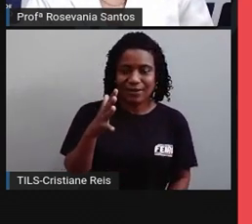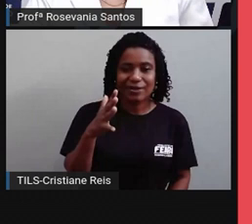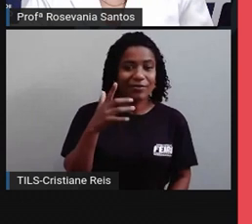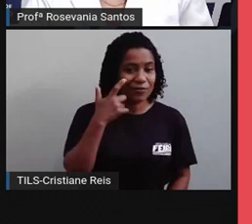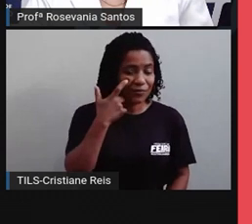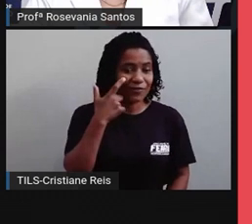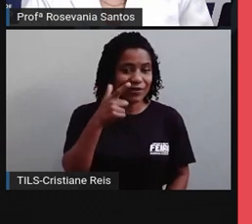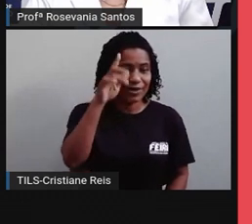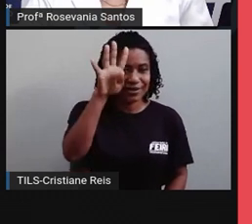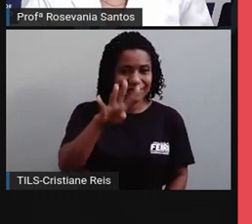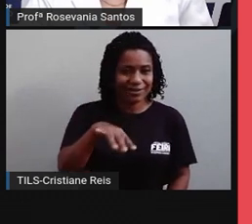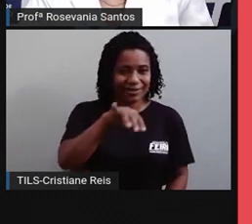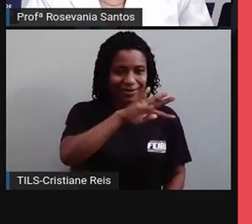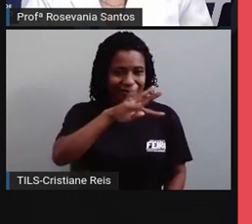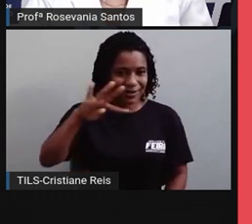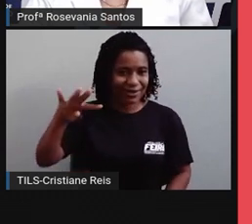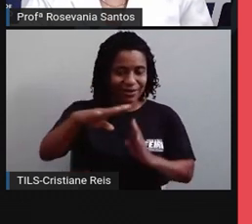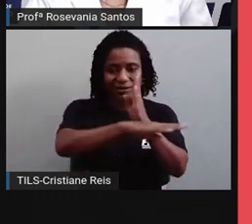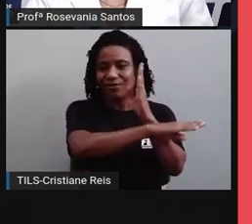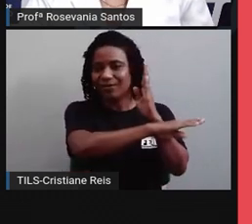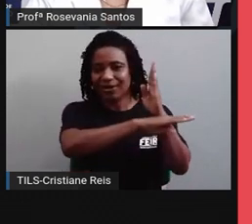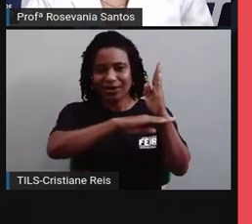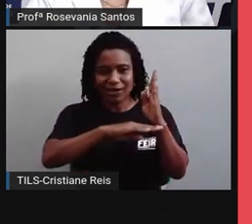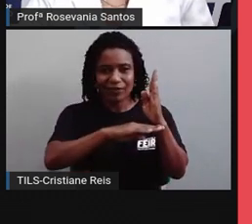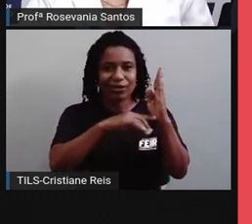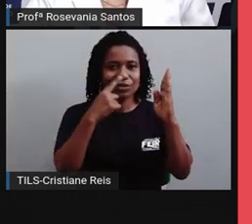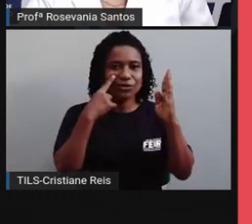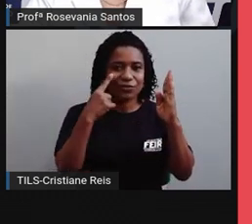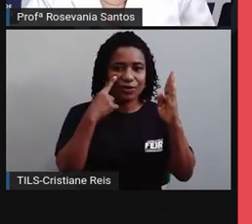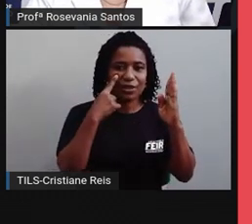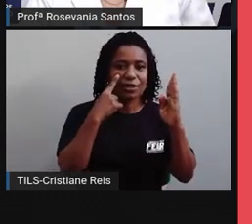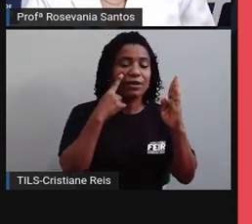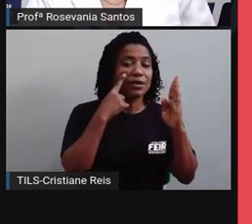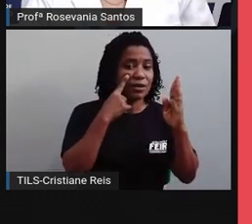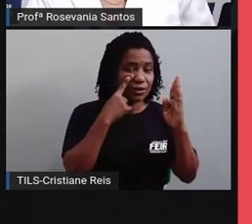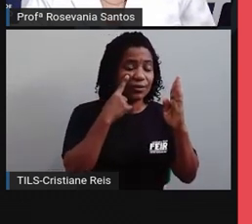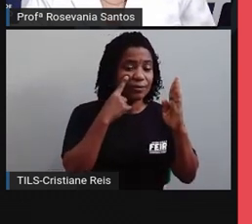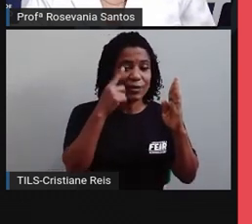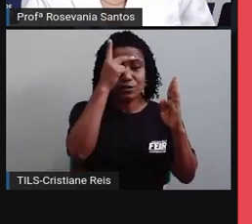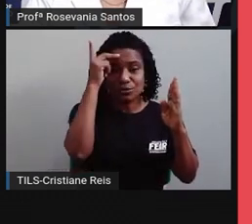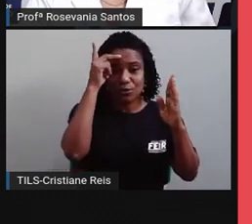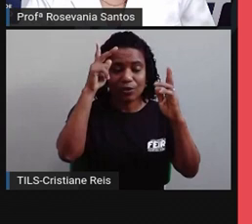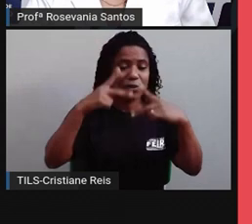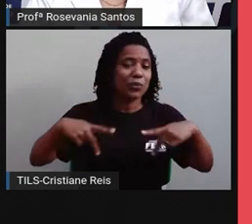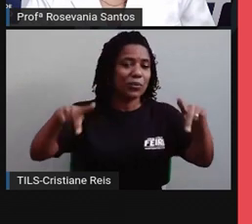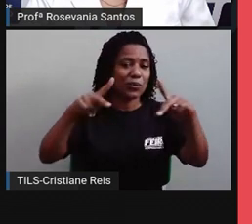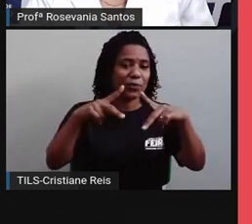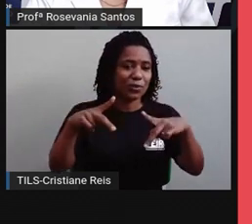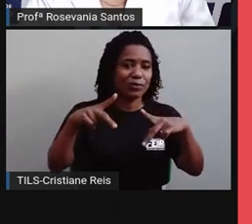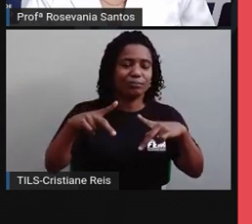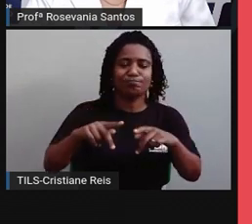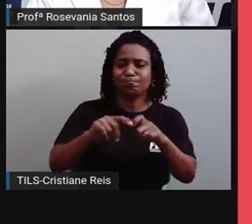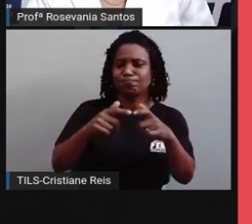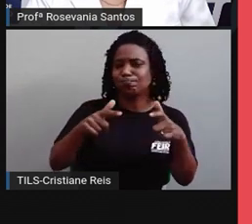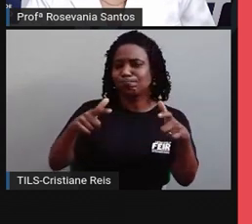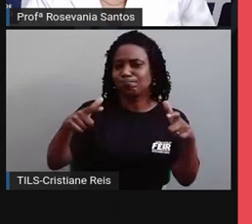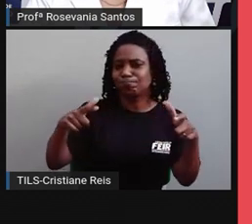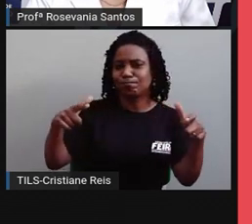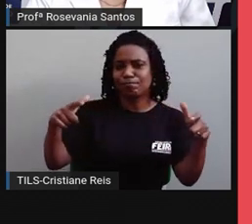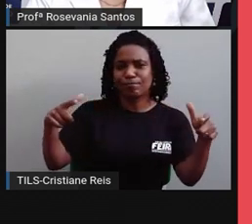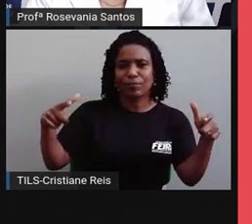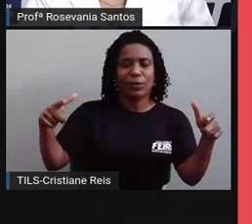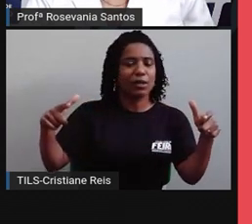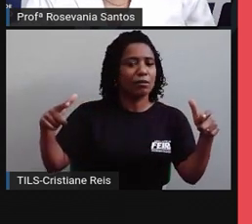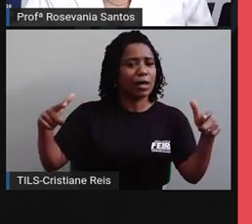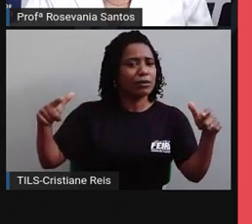gente teve um boom do crescimento, né, do número de habitantes. Mas, à medida que foi passando, houve essa